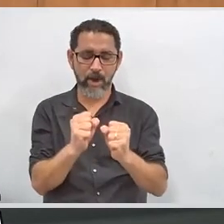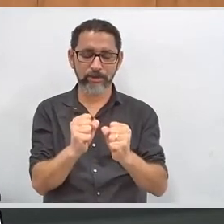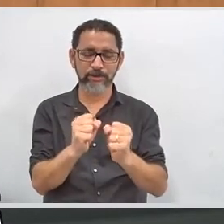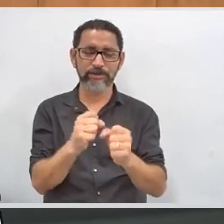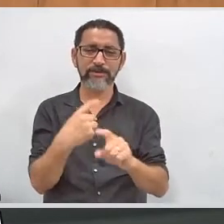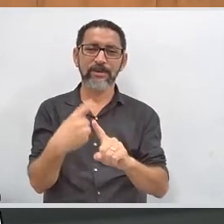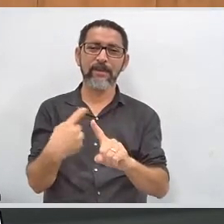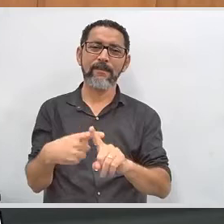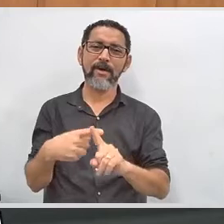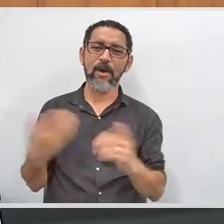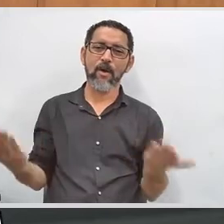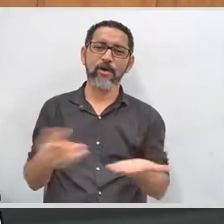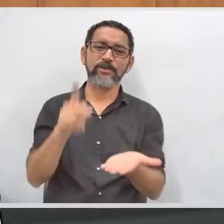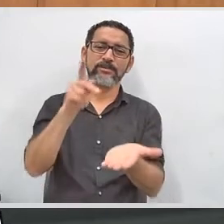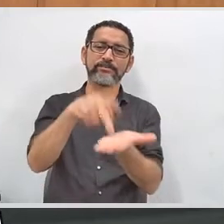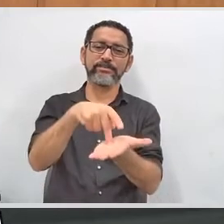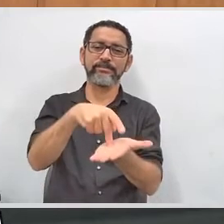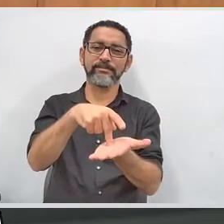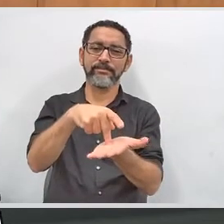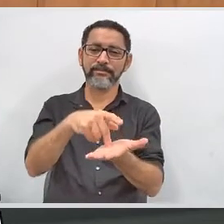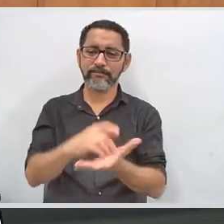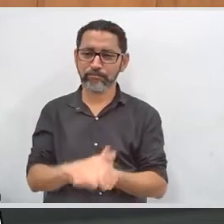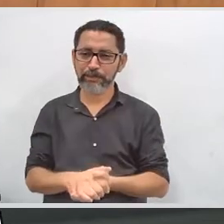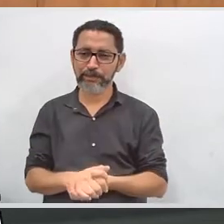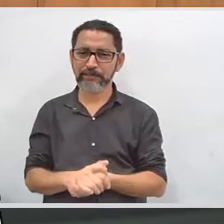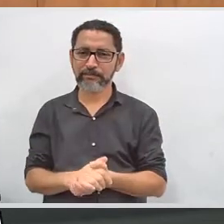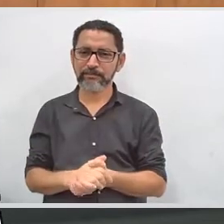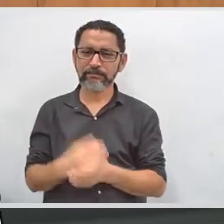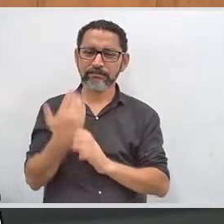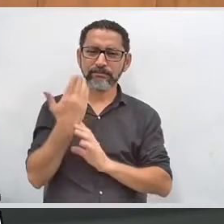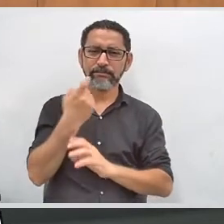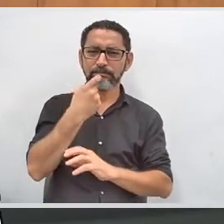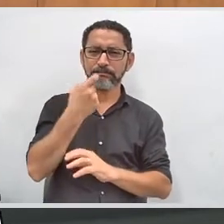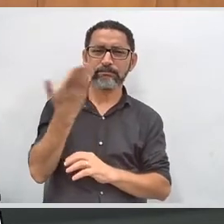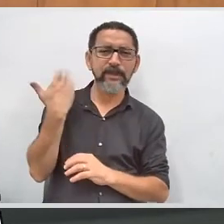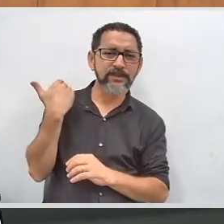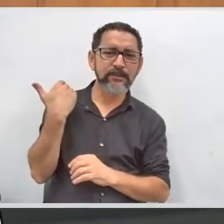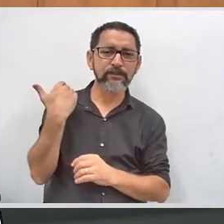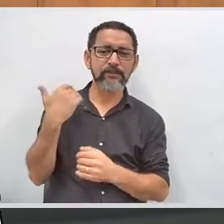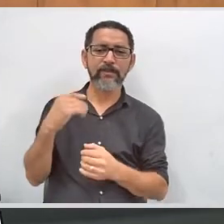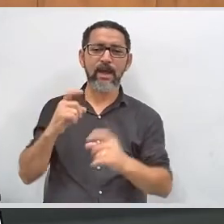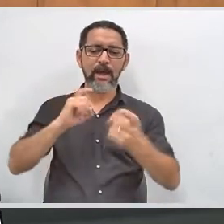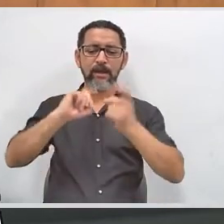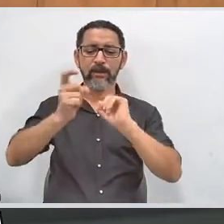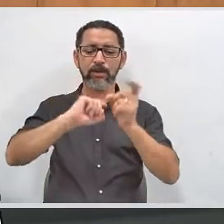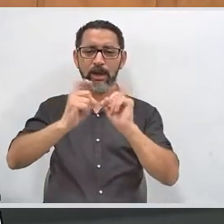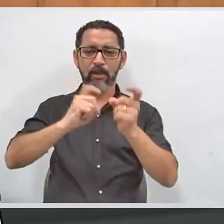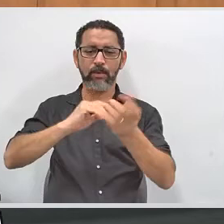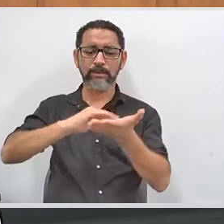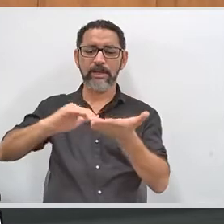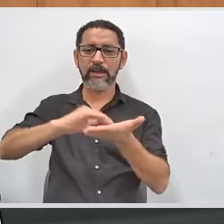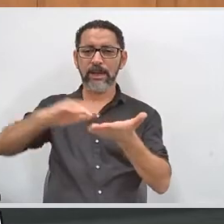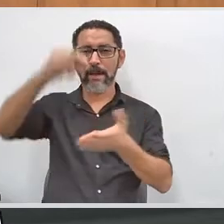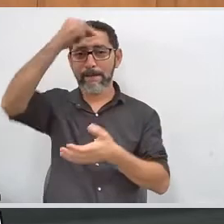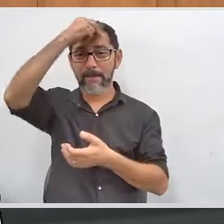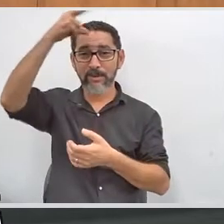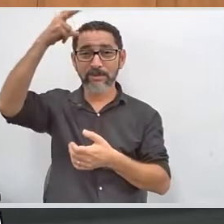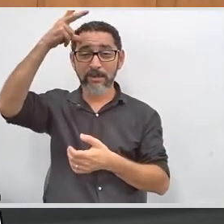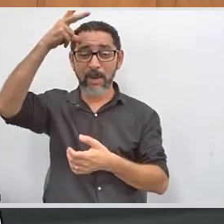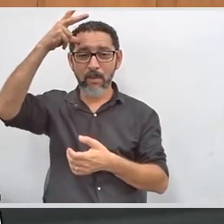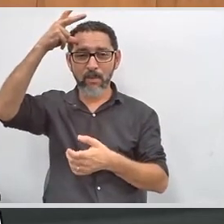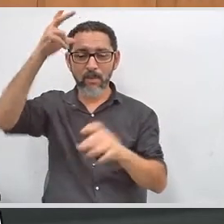tornando real. um dia, em uma reunião com a secretária municipal de educação, o Comitê de Belo Horizonte,